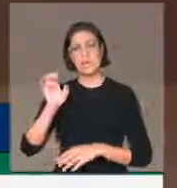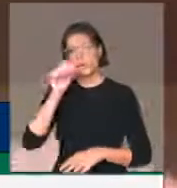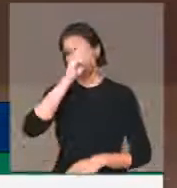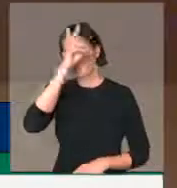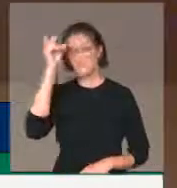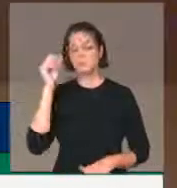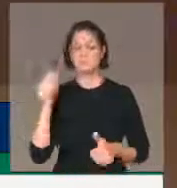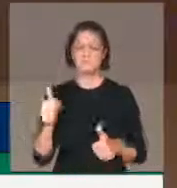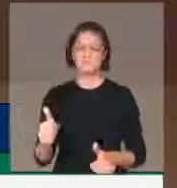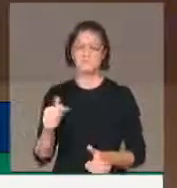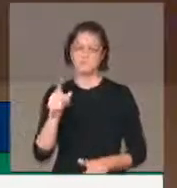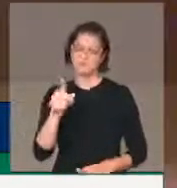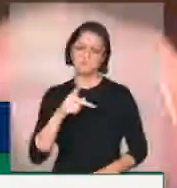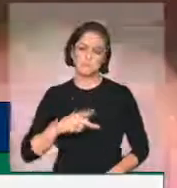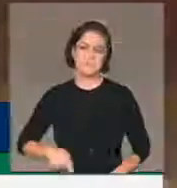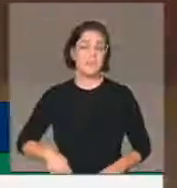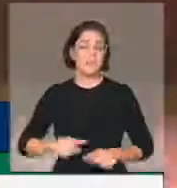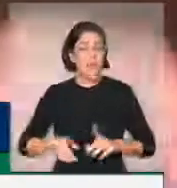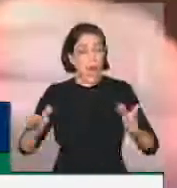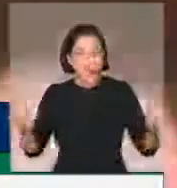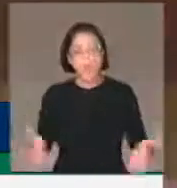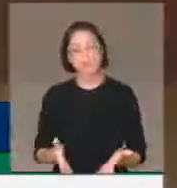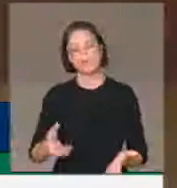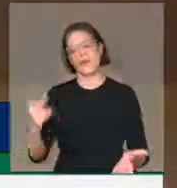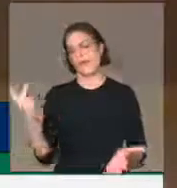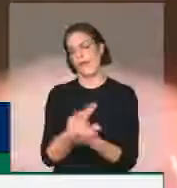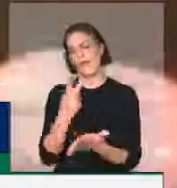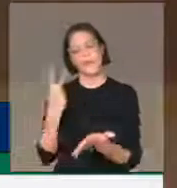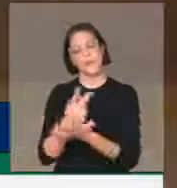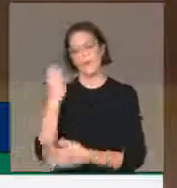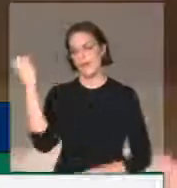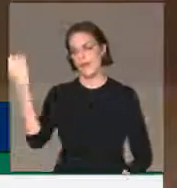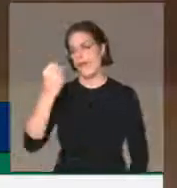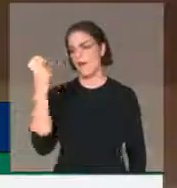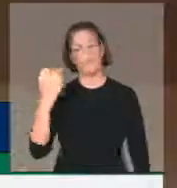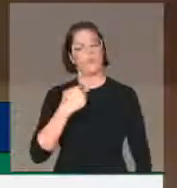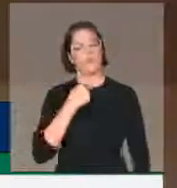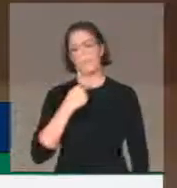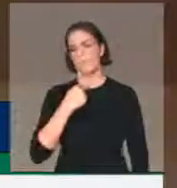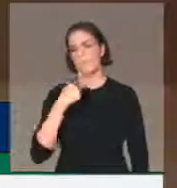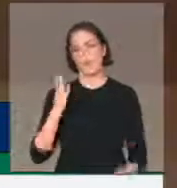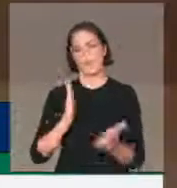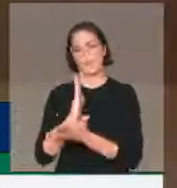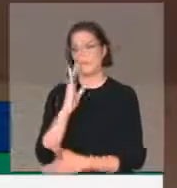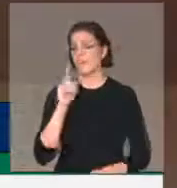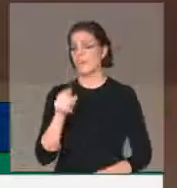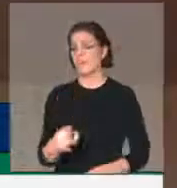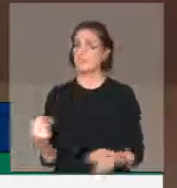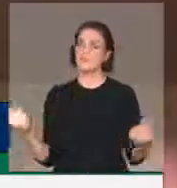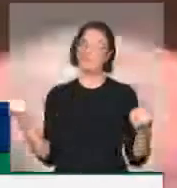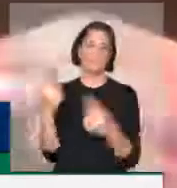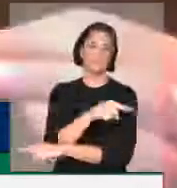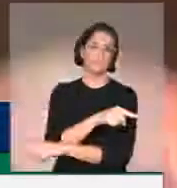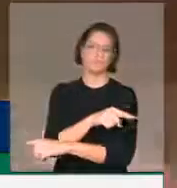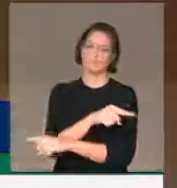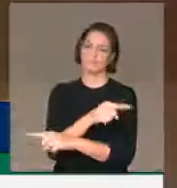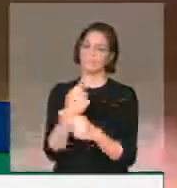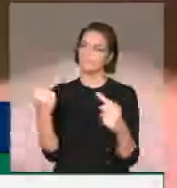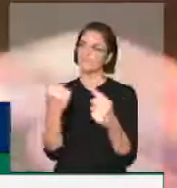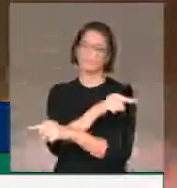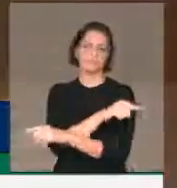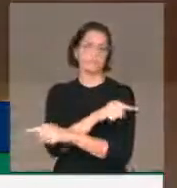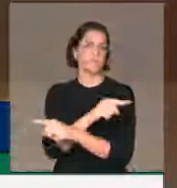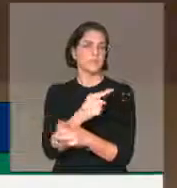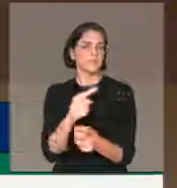cometendo um erro grave. Não deveríamos aprovar essa matéria. Essa matéria vai na contramão de tudo